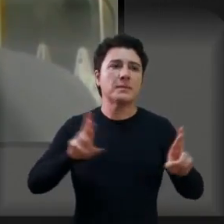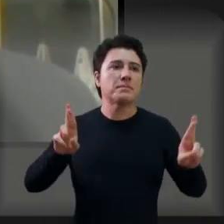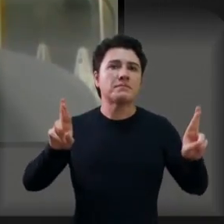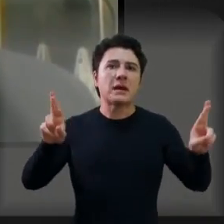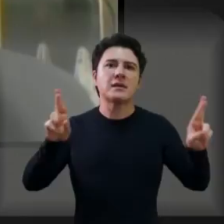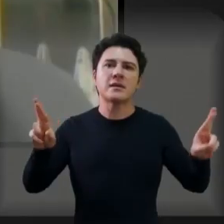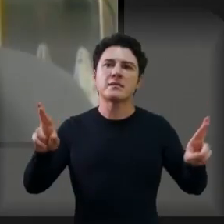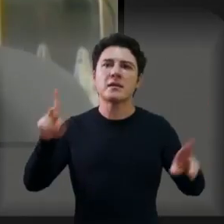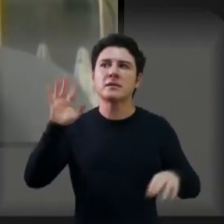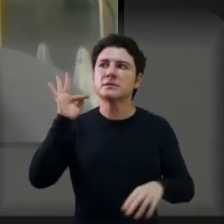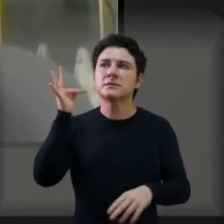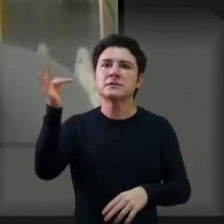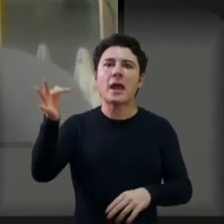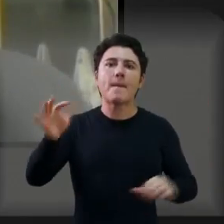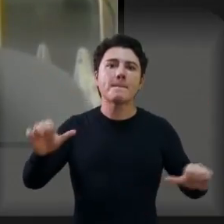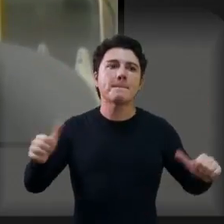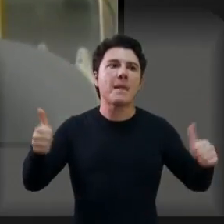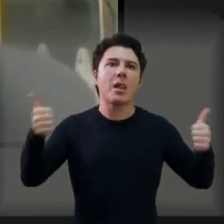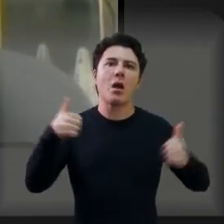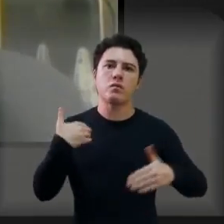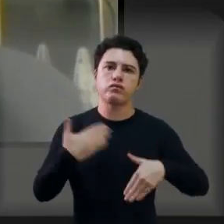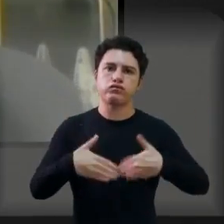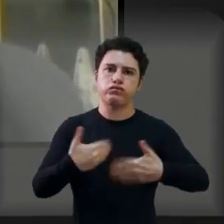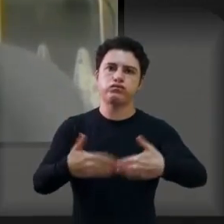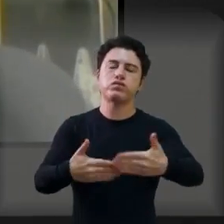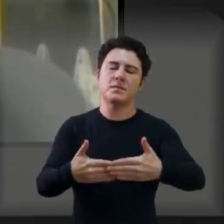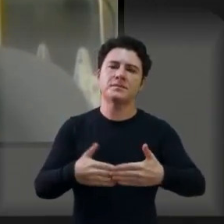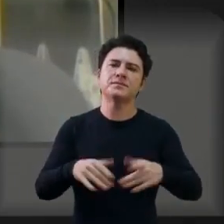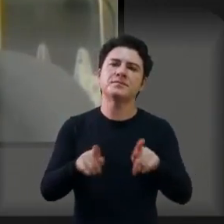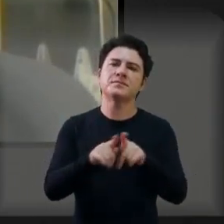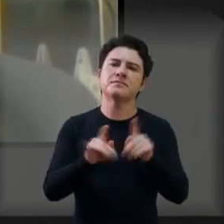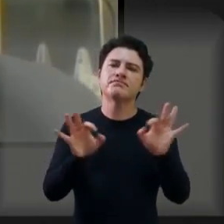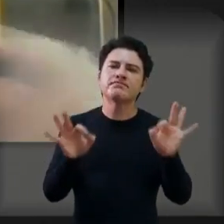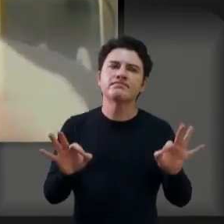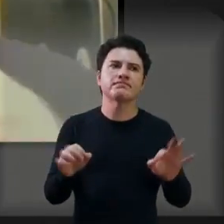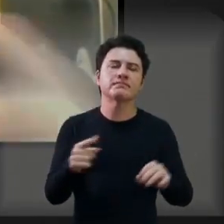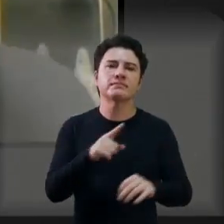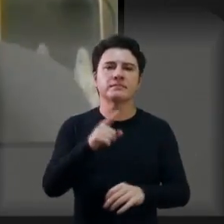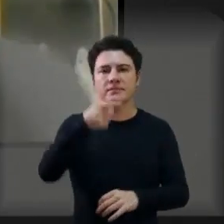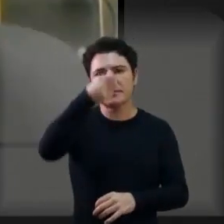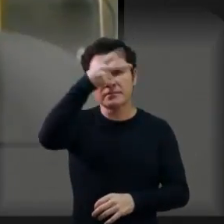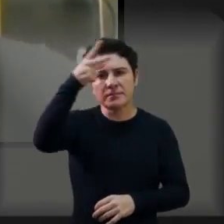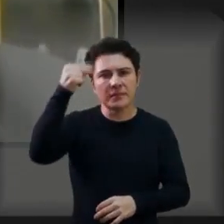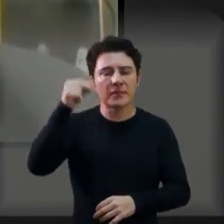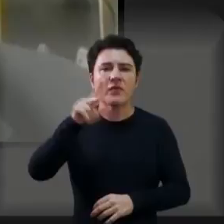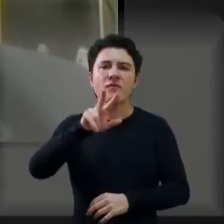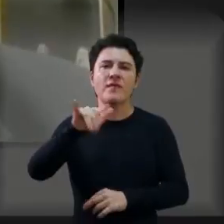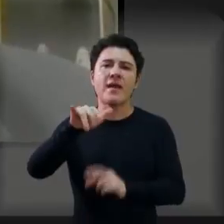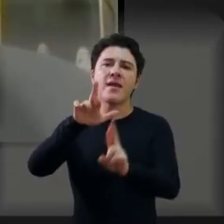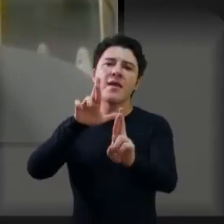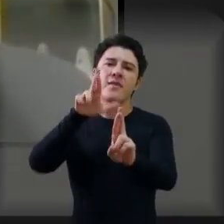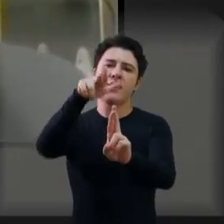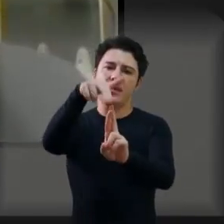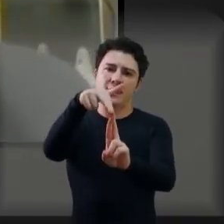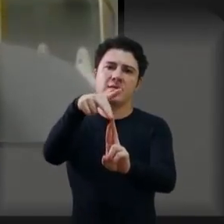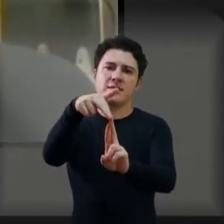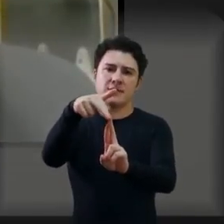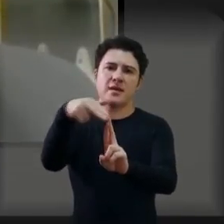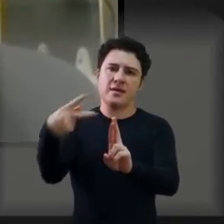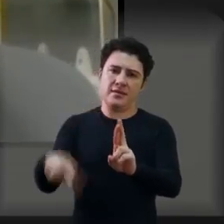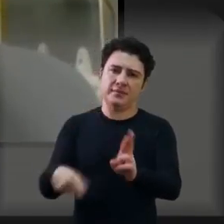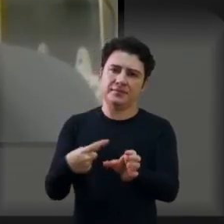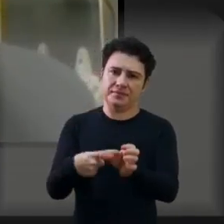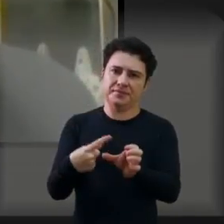dias melhores, para os avanços, para o progresso. E, com certeza, falei ontem para o prefeito, isso vai ser referência, esse modelo para toda a